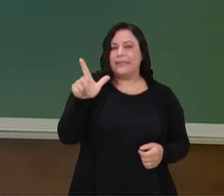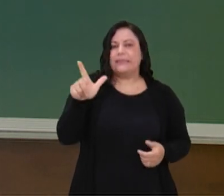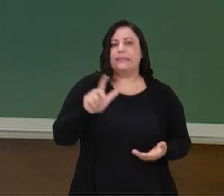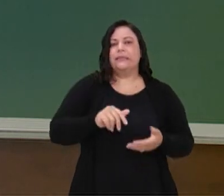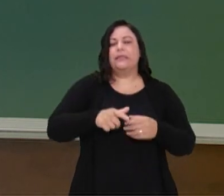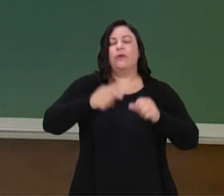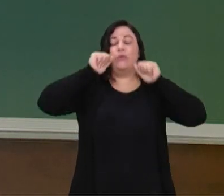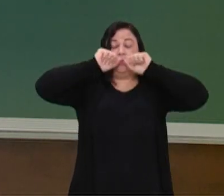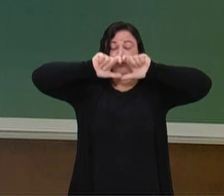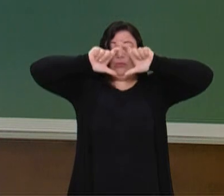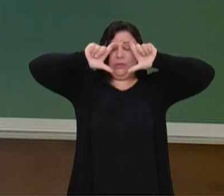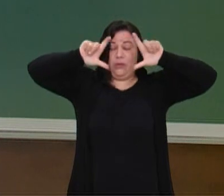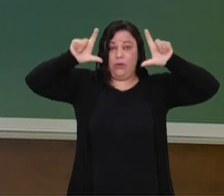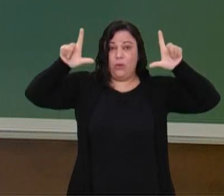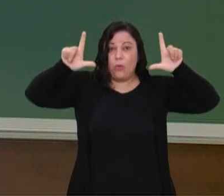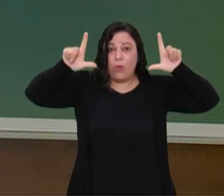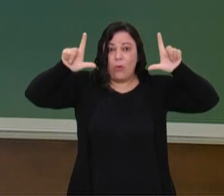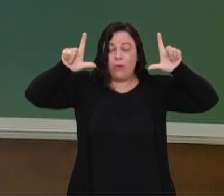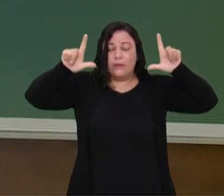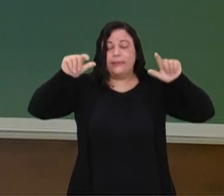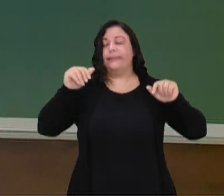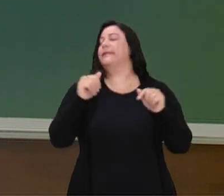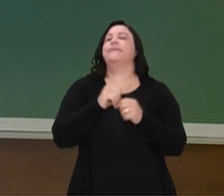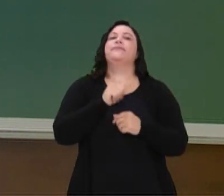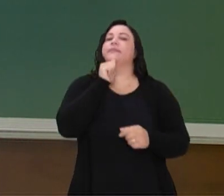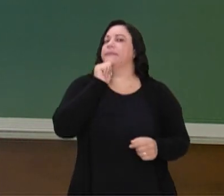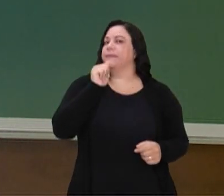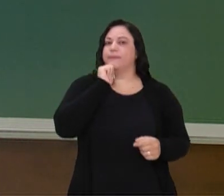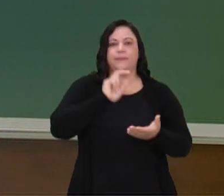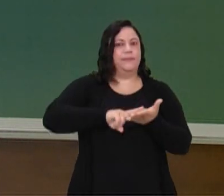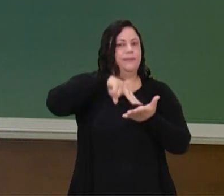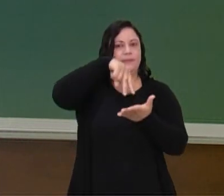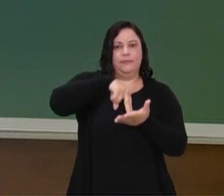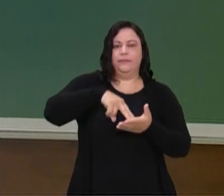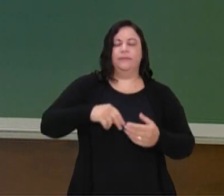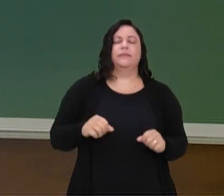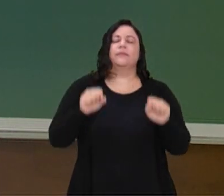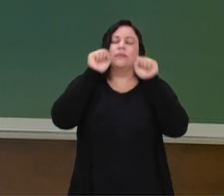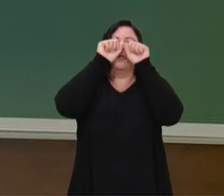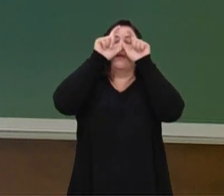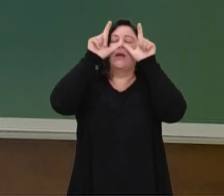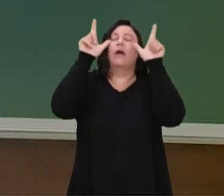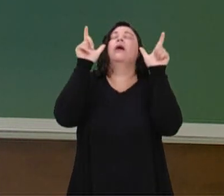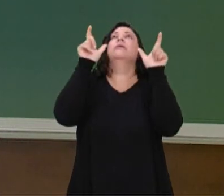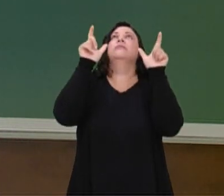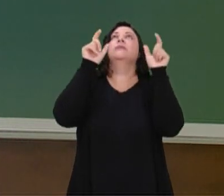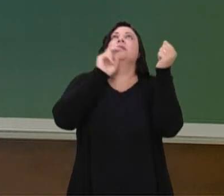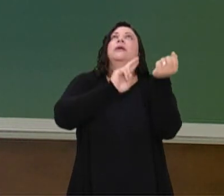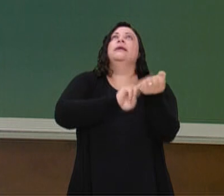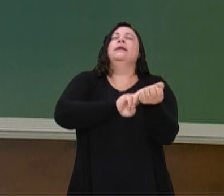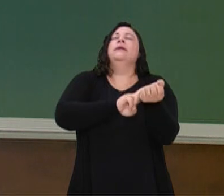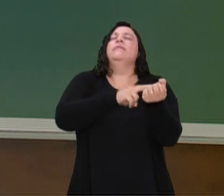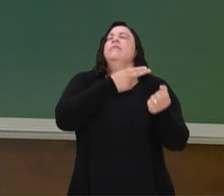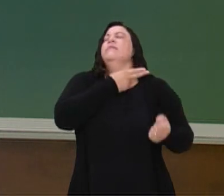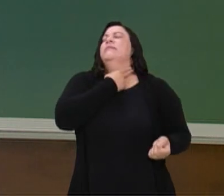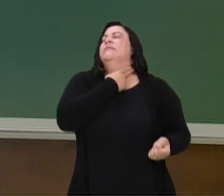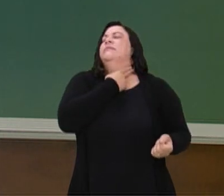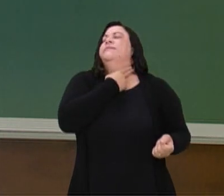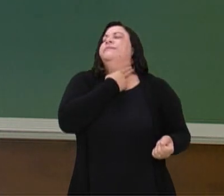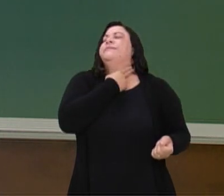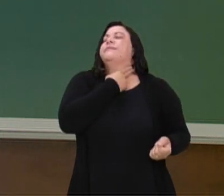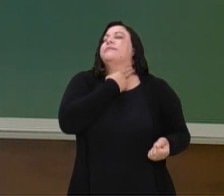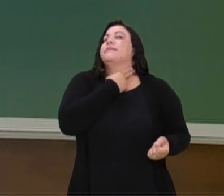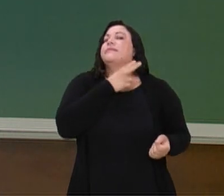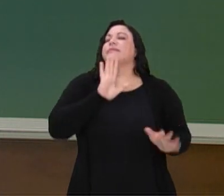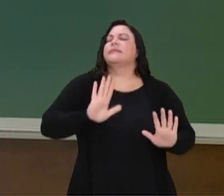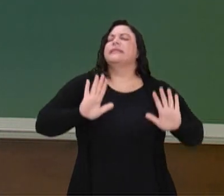acordou, não saiu da cama, aquela é a tua frequência cardíaca basal. Se você for mensurar, você vai ver